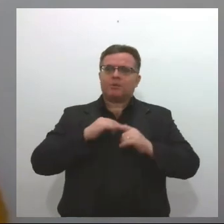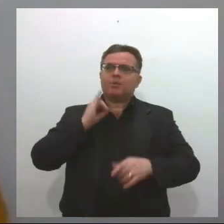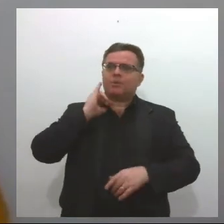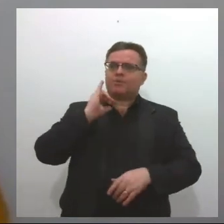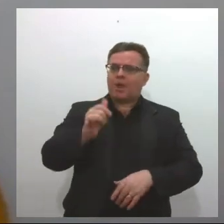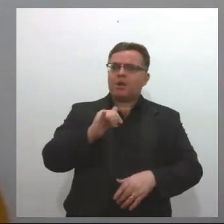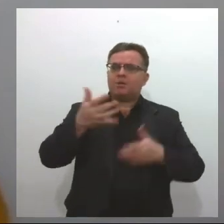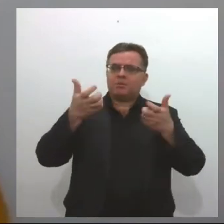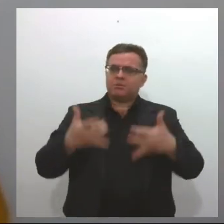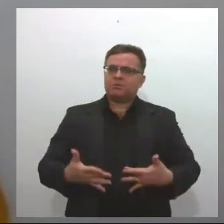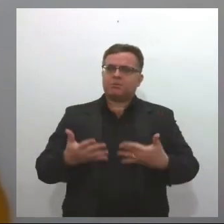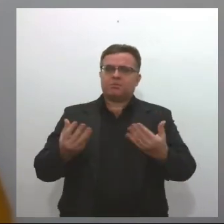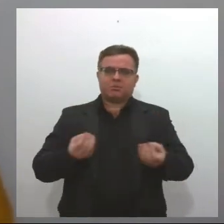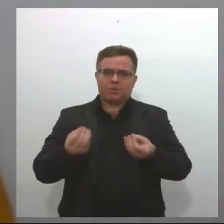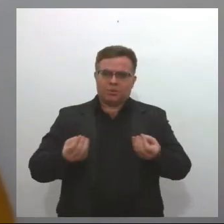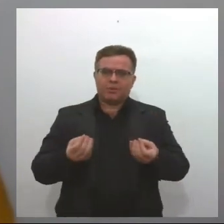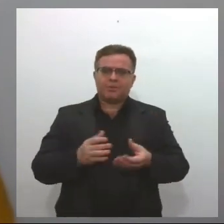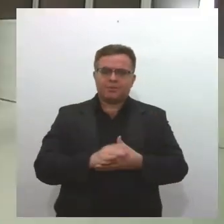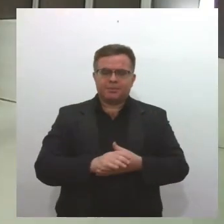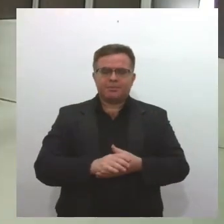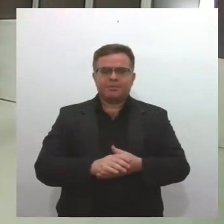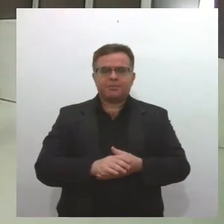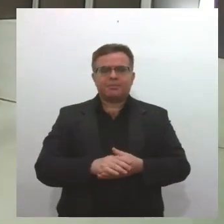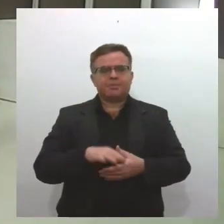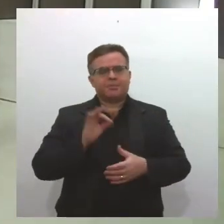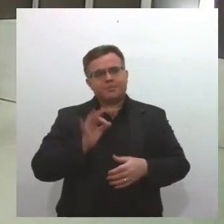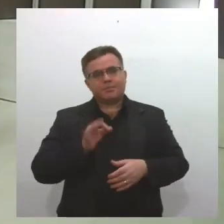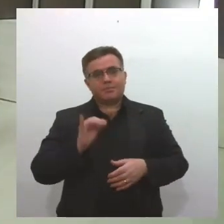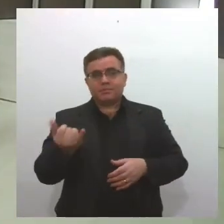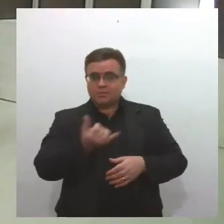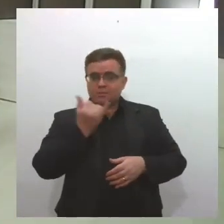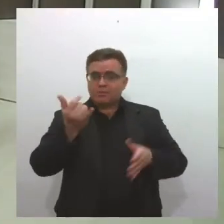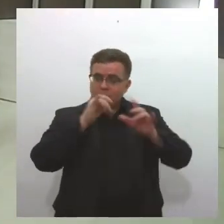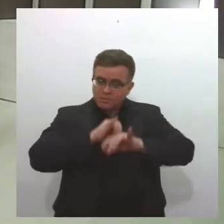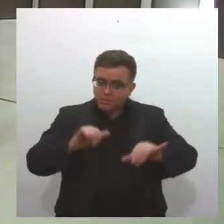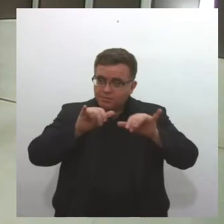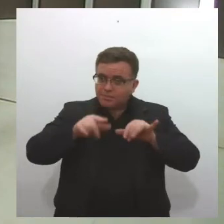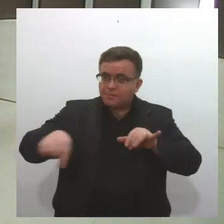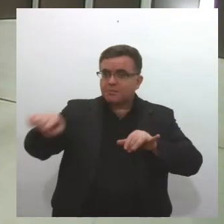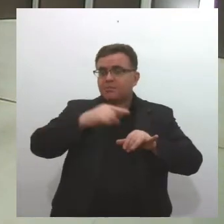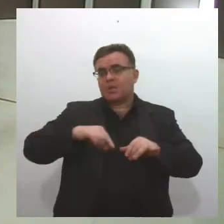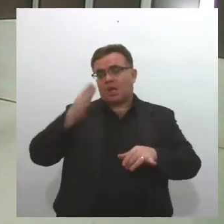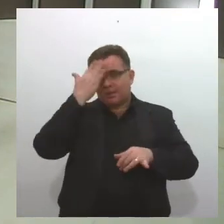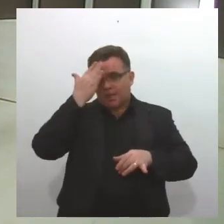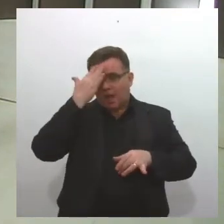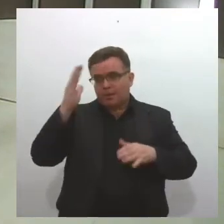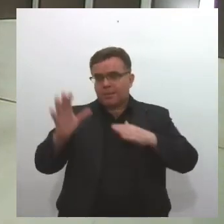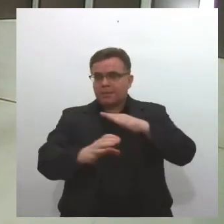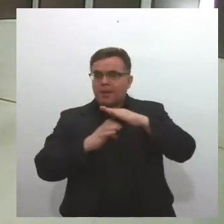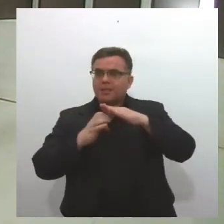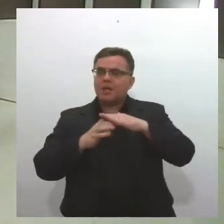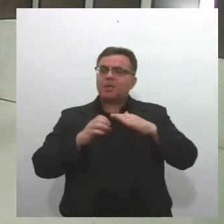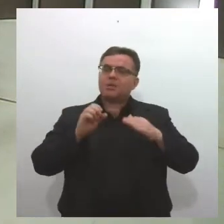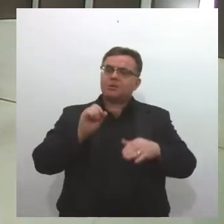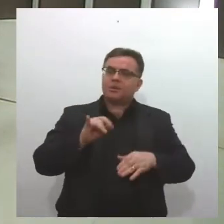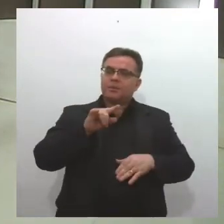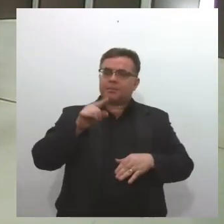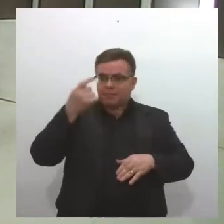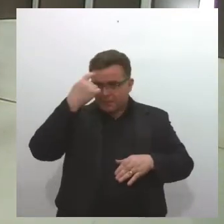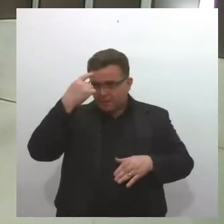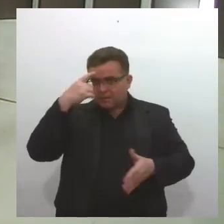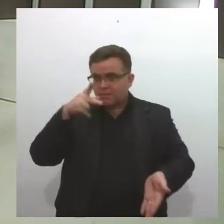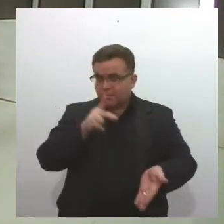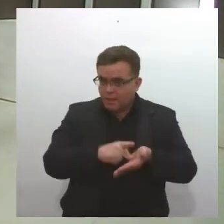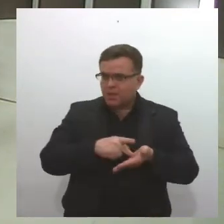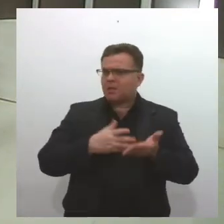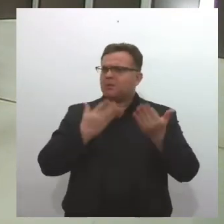os anos que desenvolvem atividade. Exatamente. Então, é importante alertar a população que entrando em contato, mesmo que você ache que seja a vigilância sanitária, você está